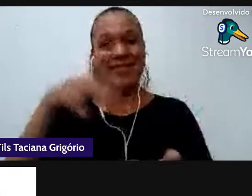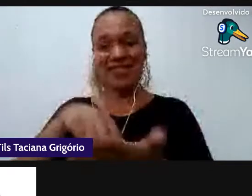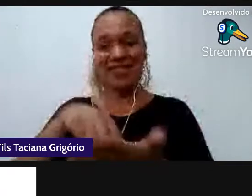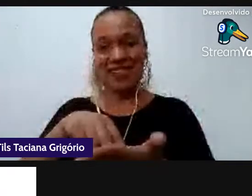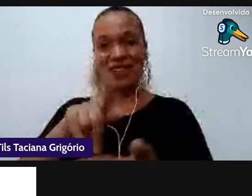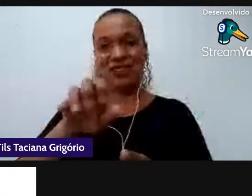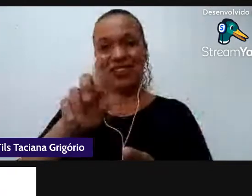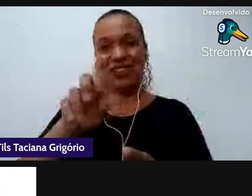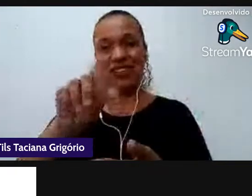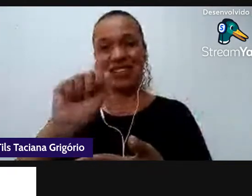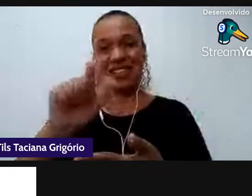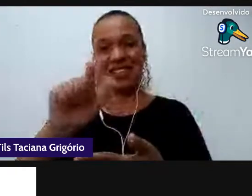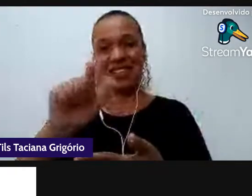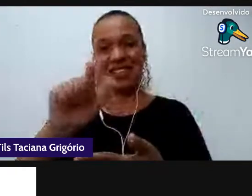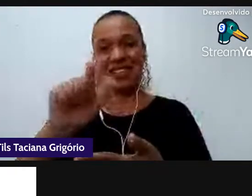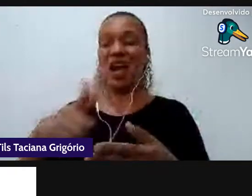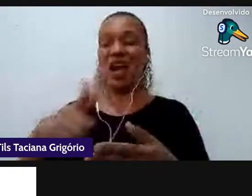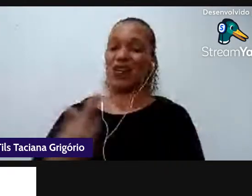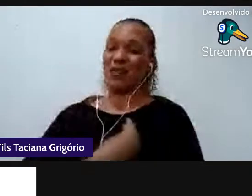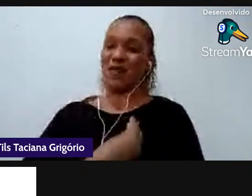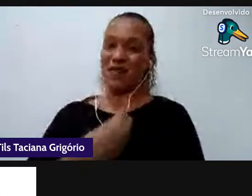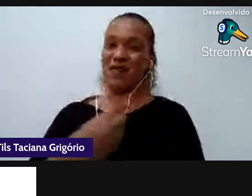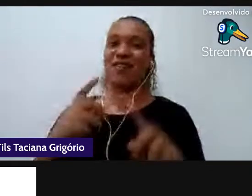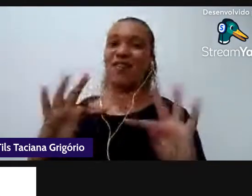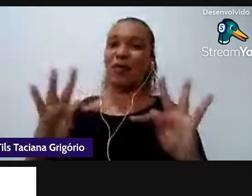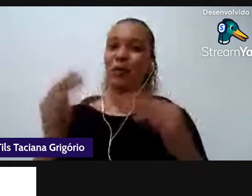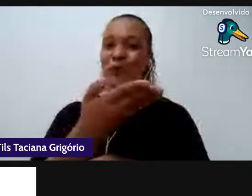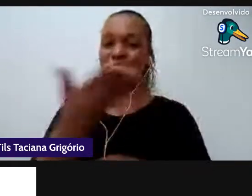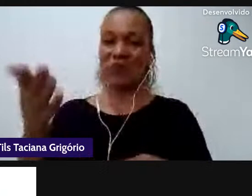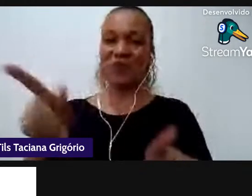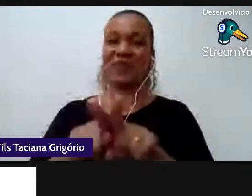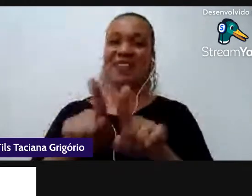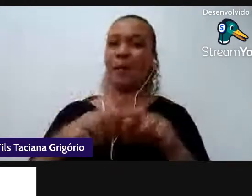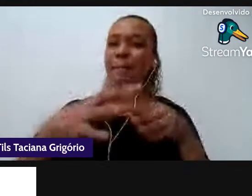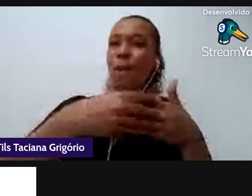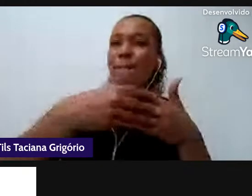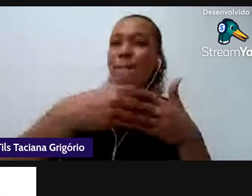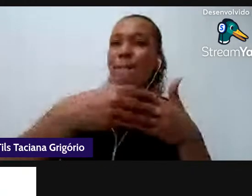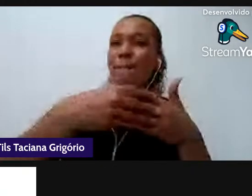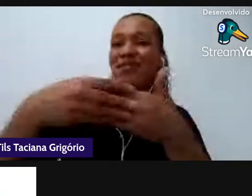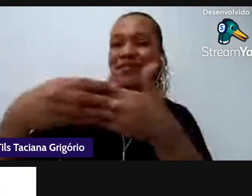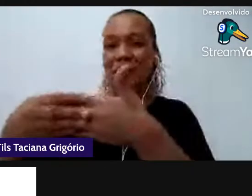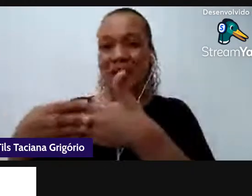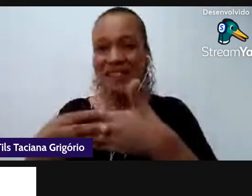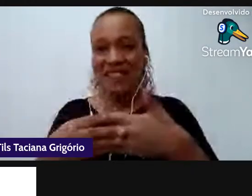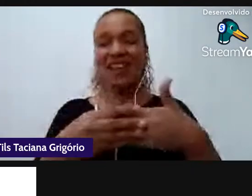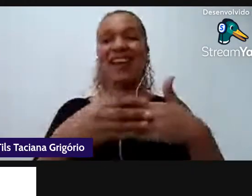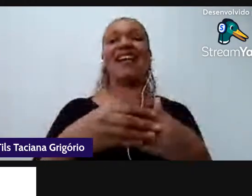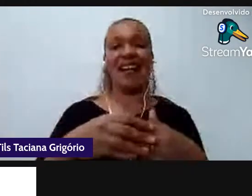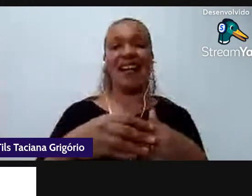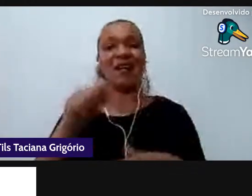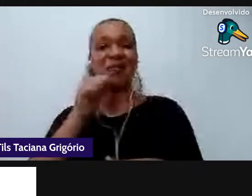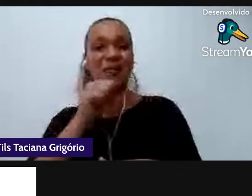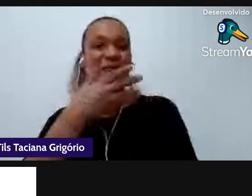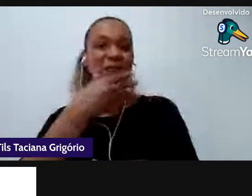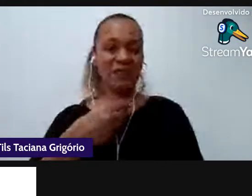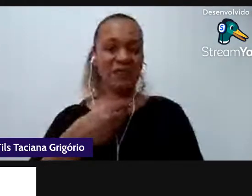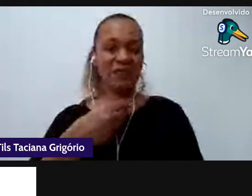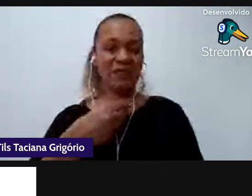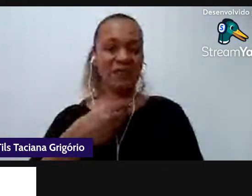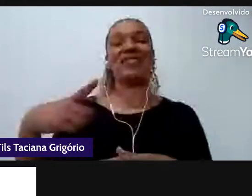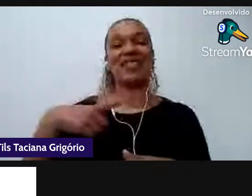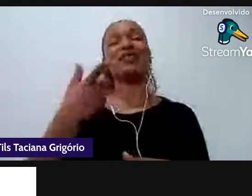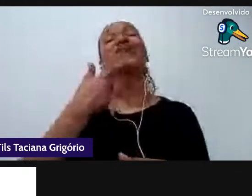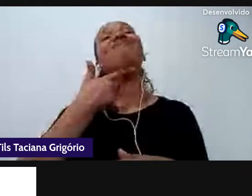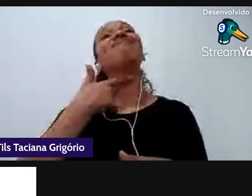vocês para que eu possa cumprimentá-los e cumprimentá-las também então é um desejo que vai ficar